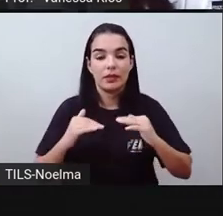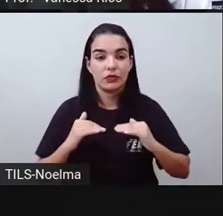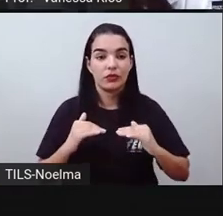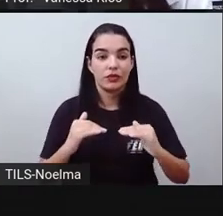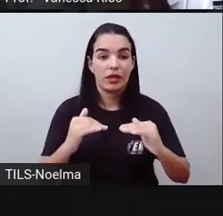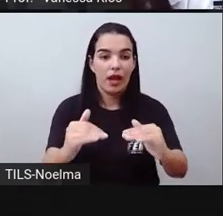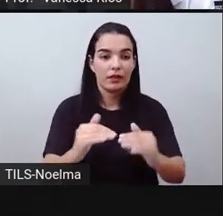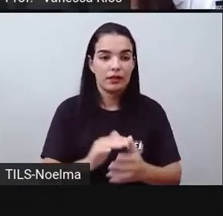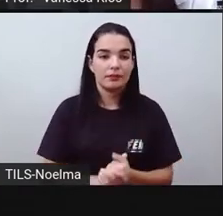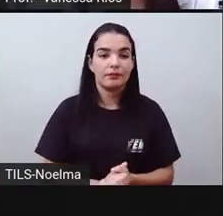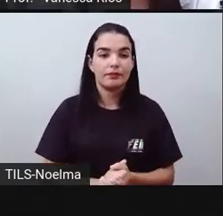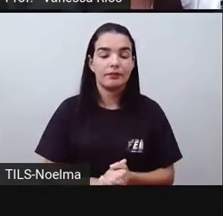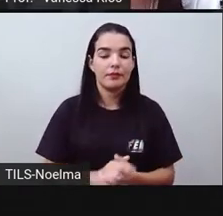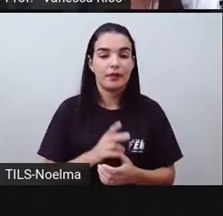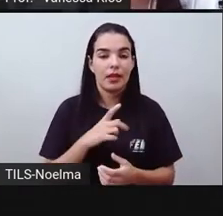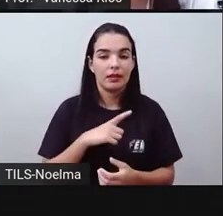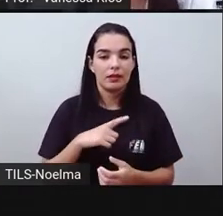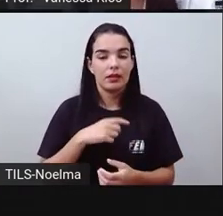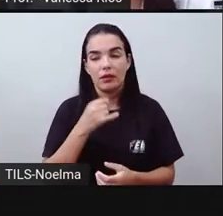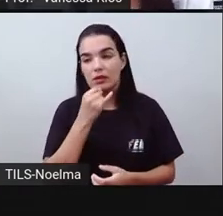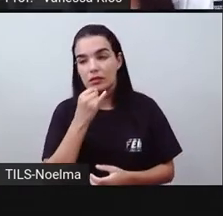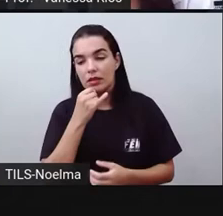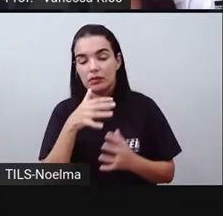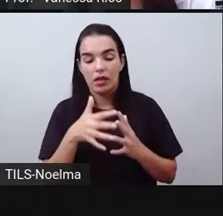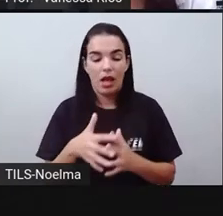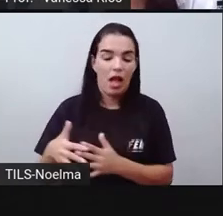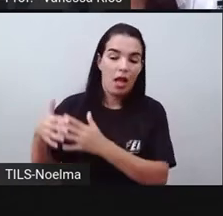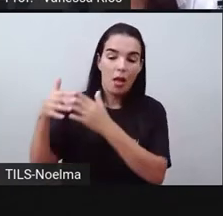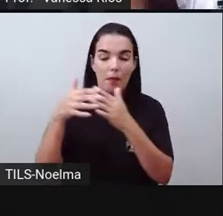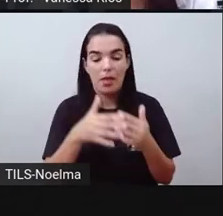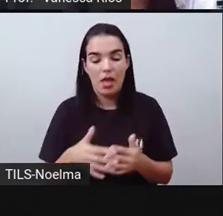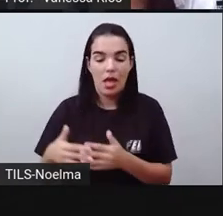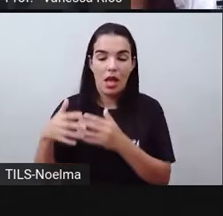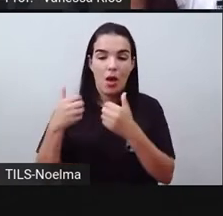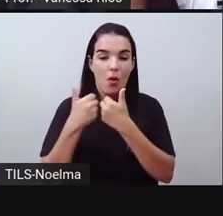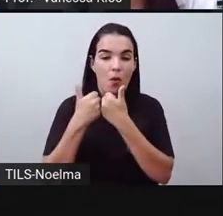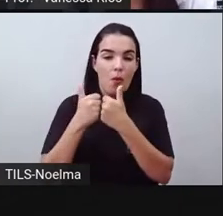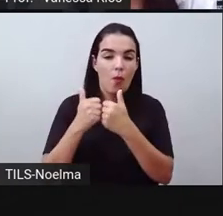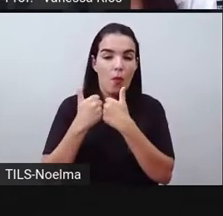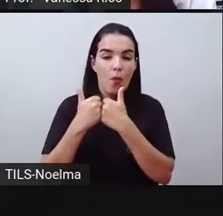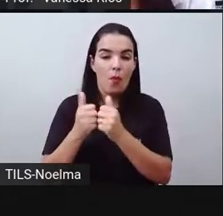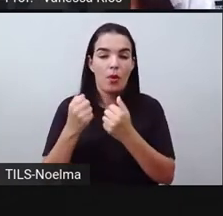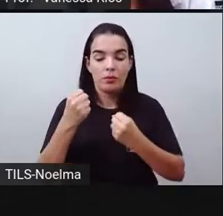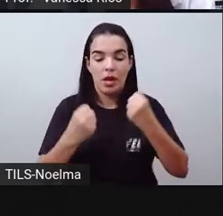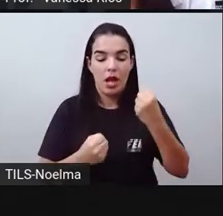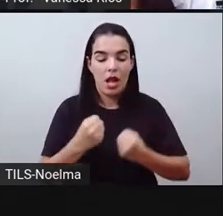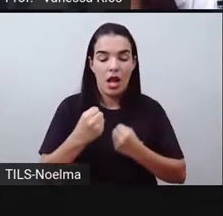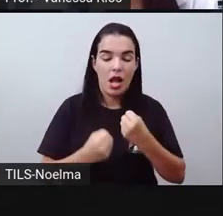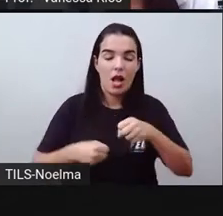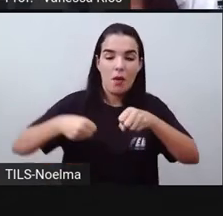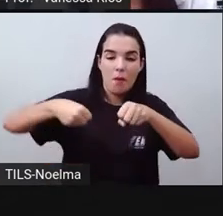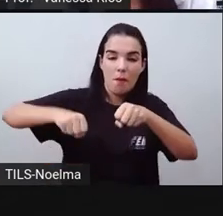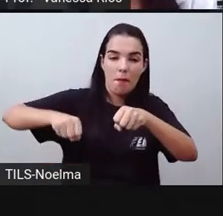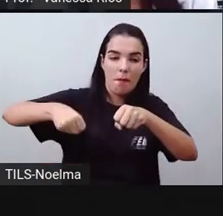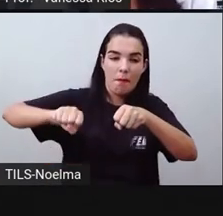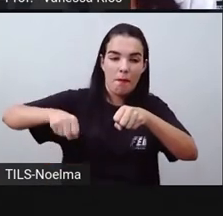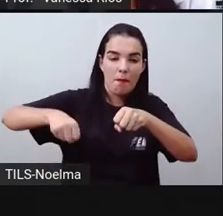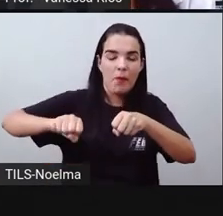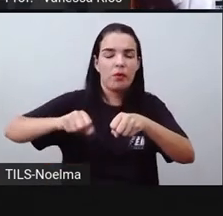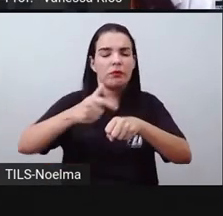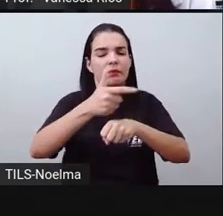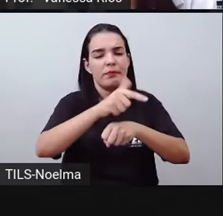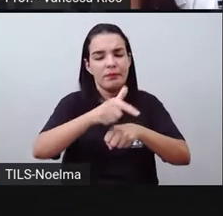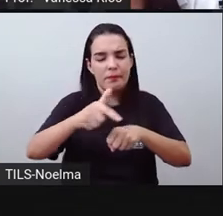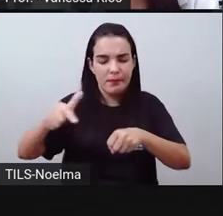cita os automóveis, os caminhões, as carretas, o ônibus, né? A moto e diversos outros tipos de